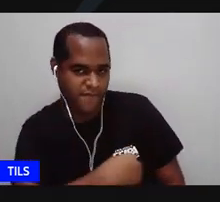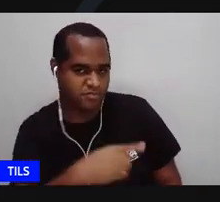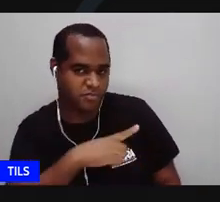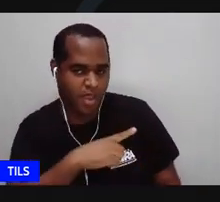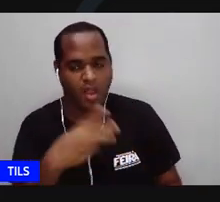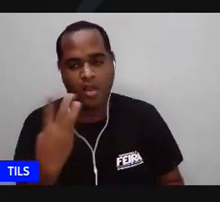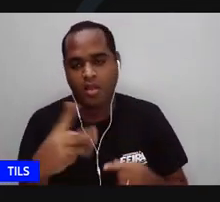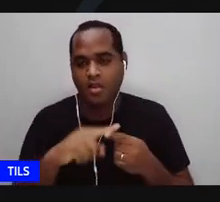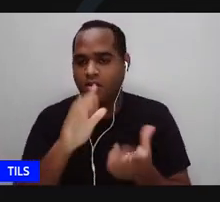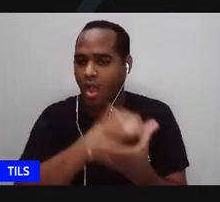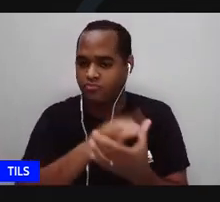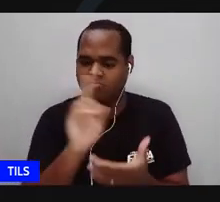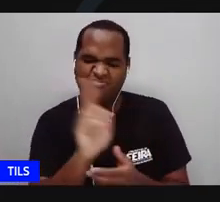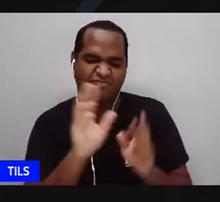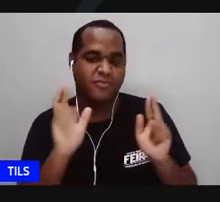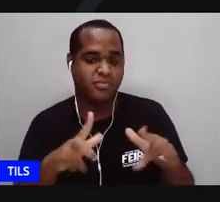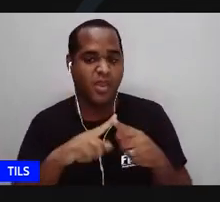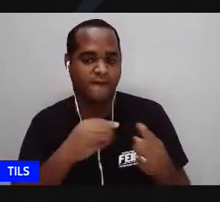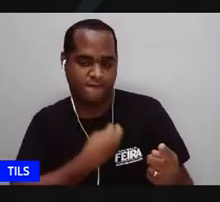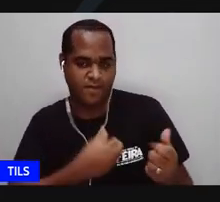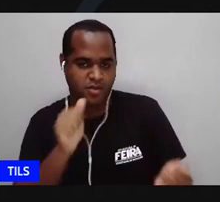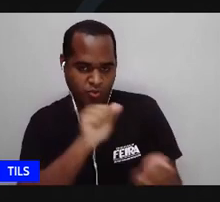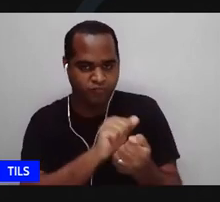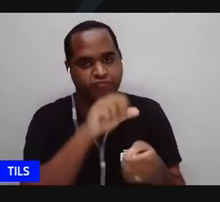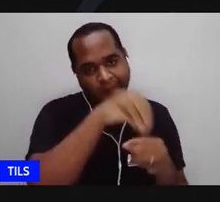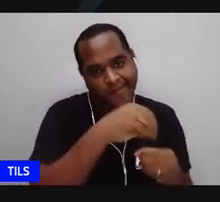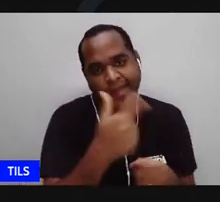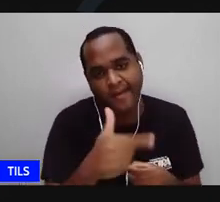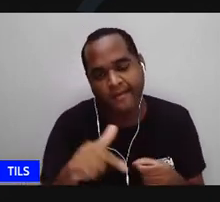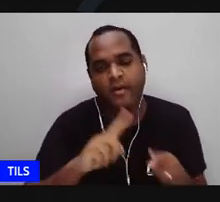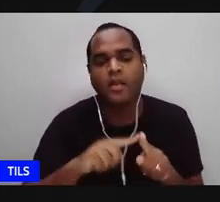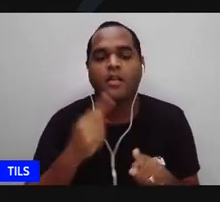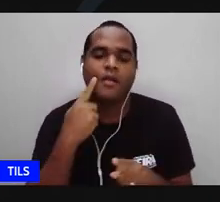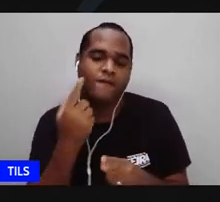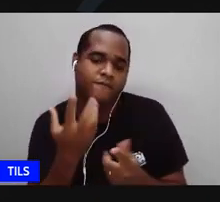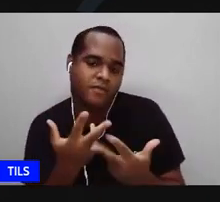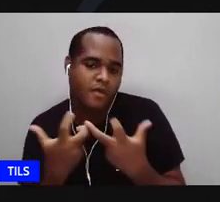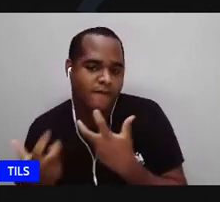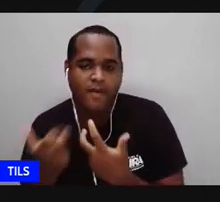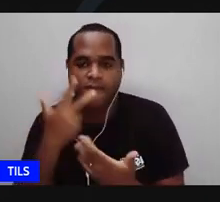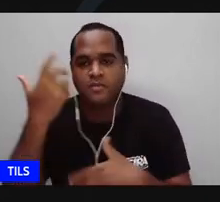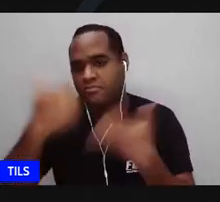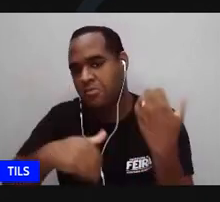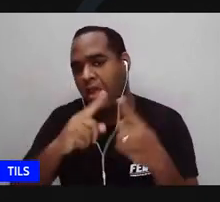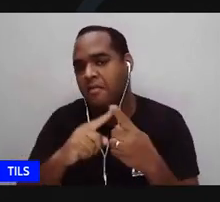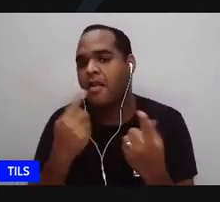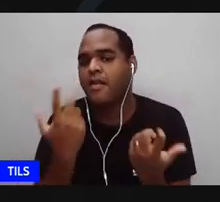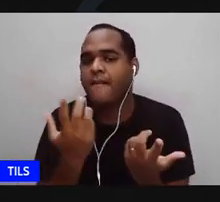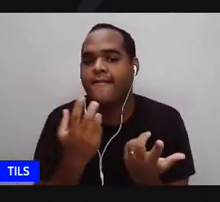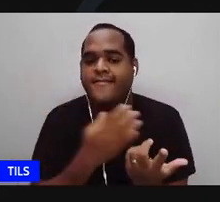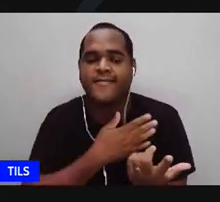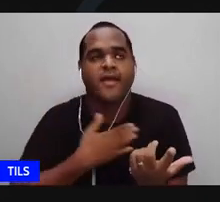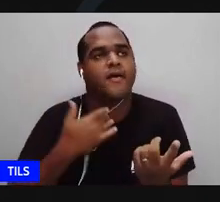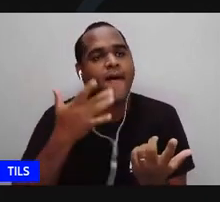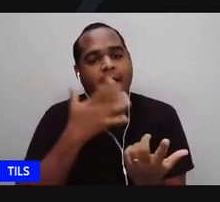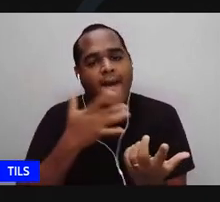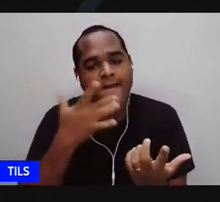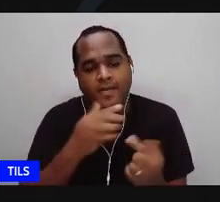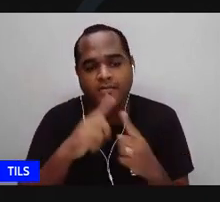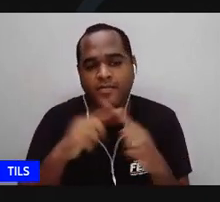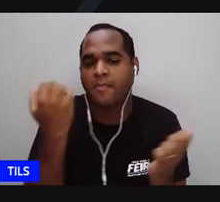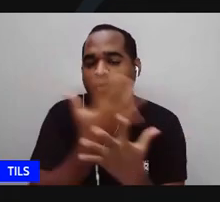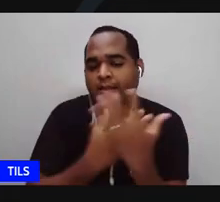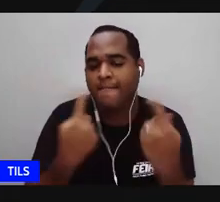catou não viveu com ninguém mas ela tinha um gosto muito apurado afinado ouvia música